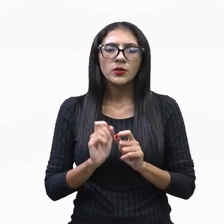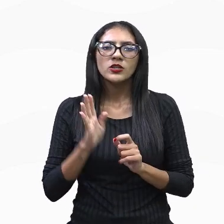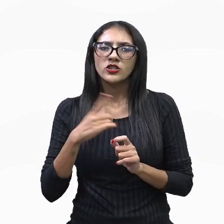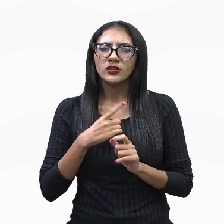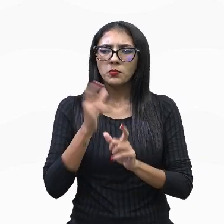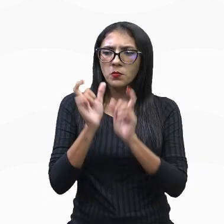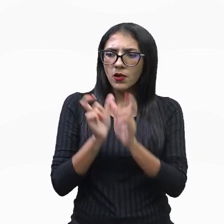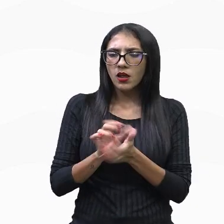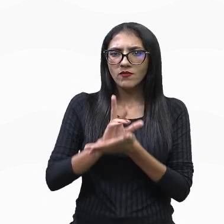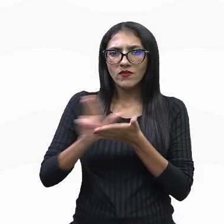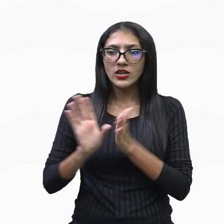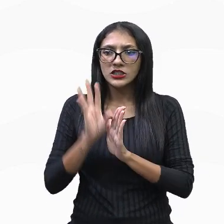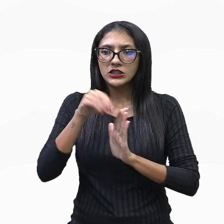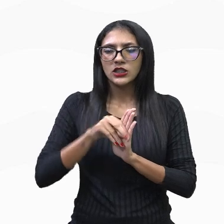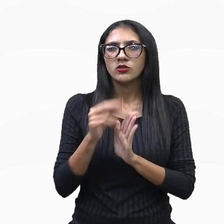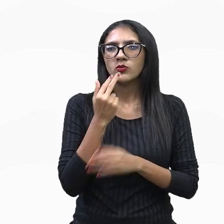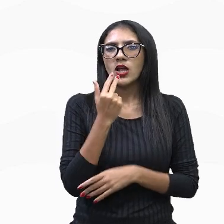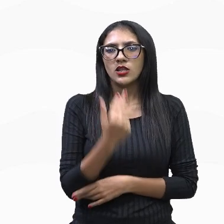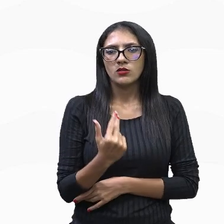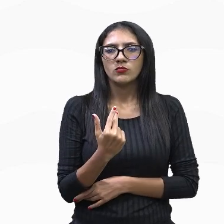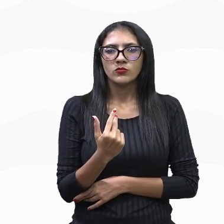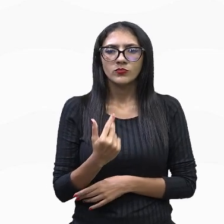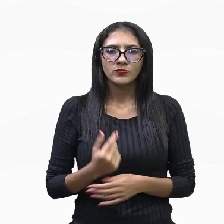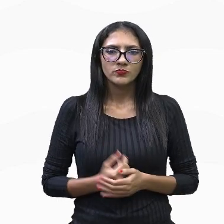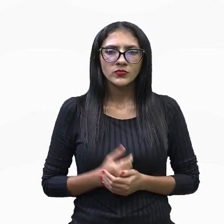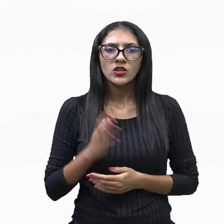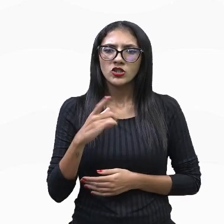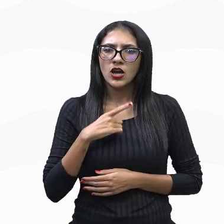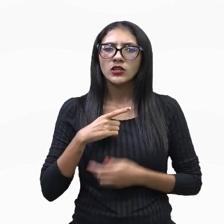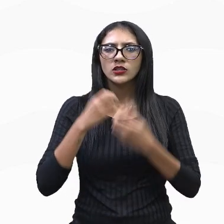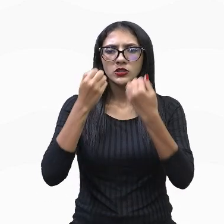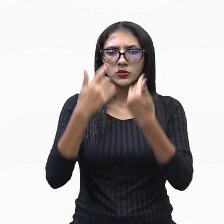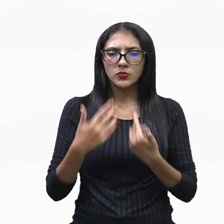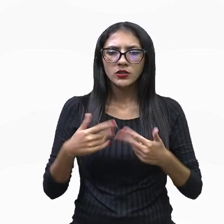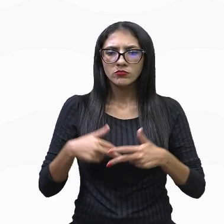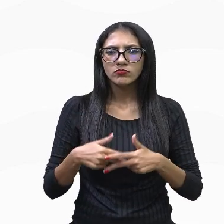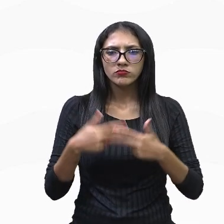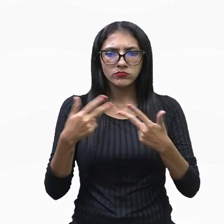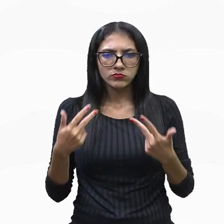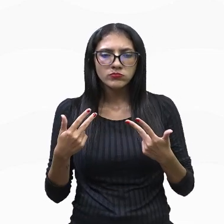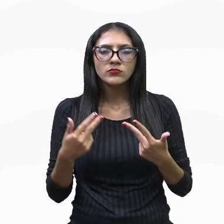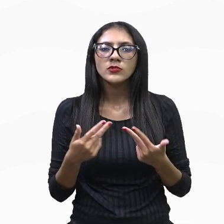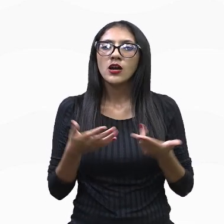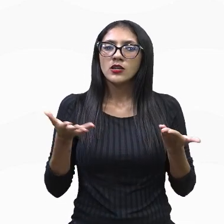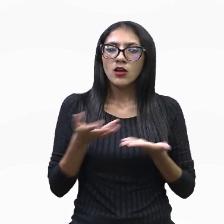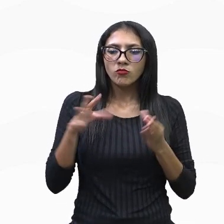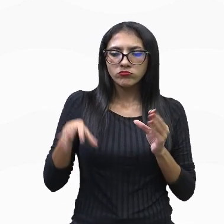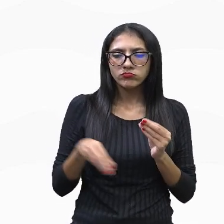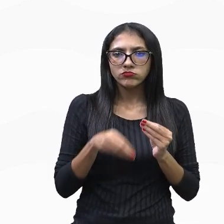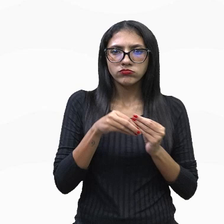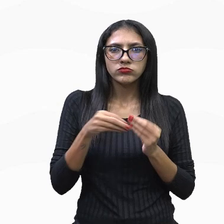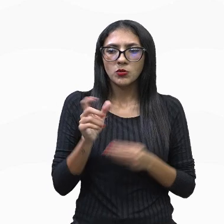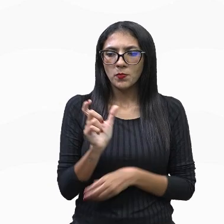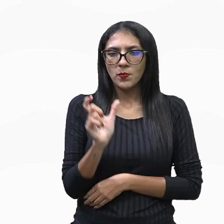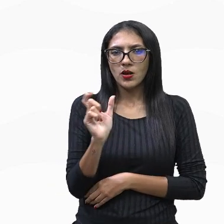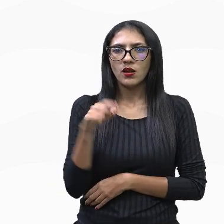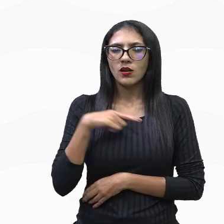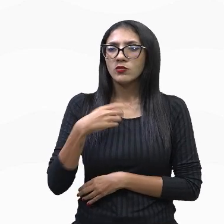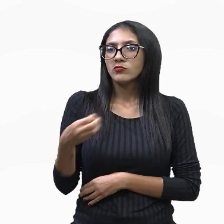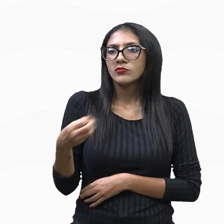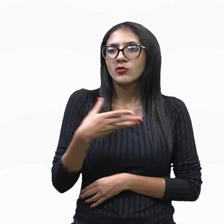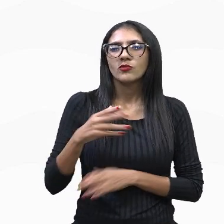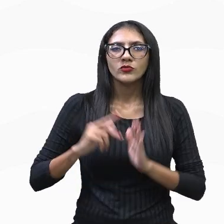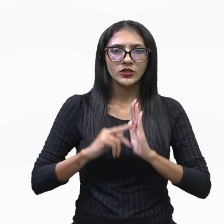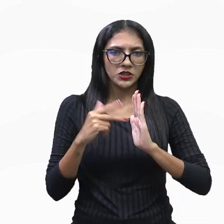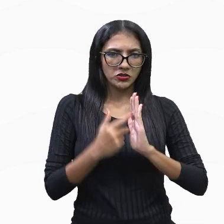já existem na língua. Então, já fala de etnia e aí a etnicidade é dado um novo sentido aí. Ele é